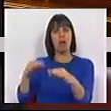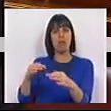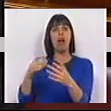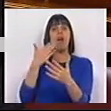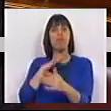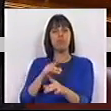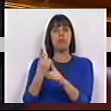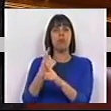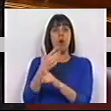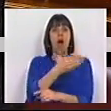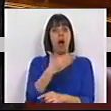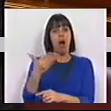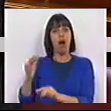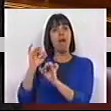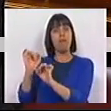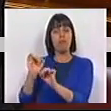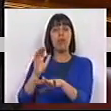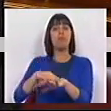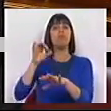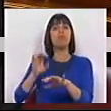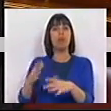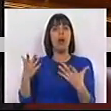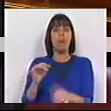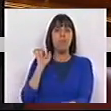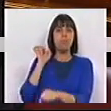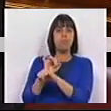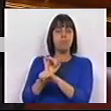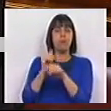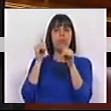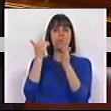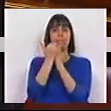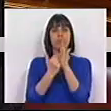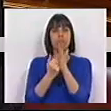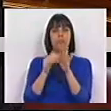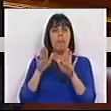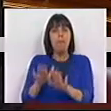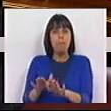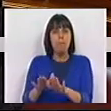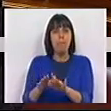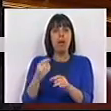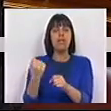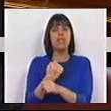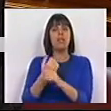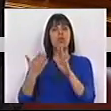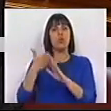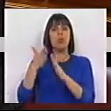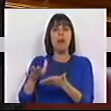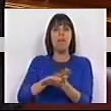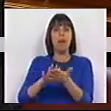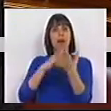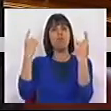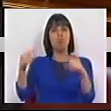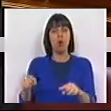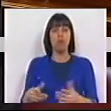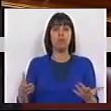rentabilizar os seus recursos é o facto de estar amarrado à classificação estanque como serviço de urgência básica.